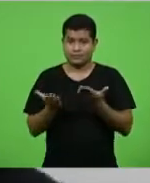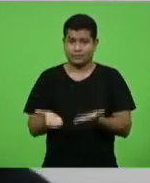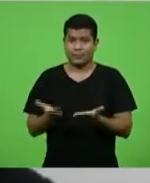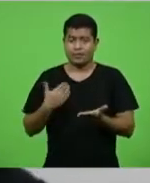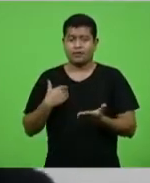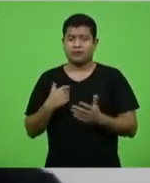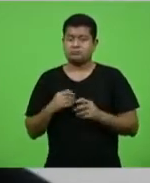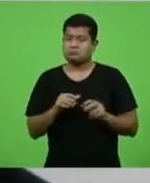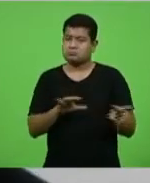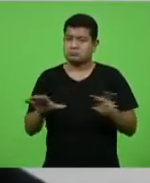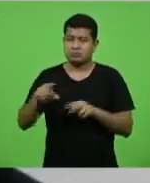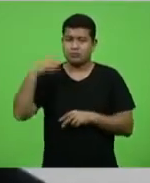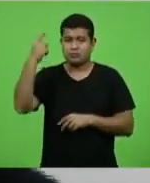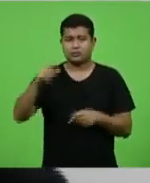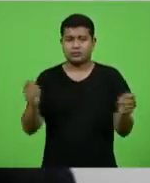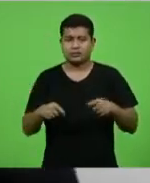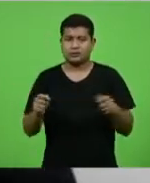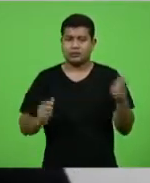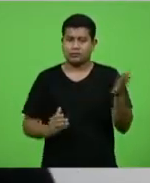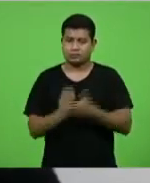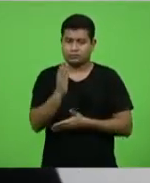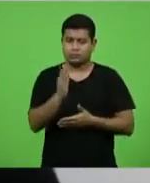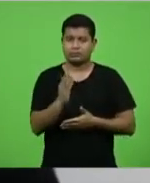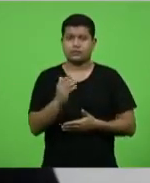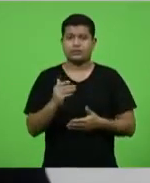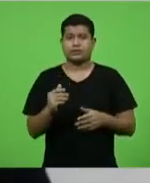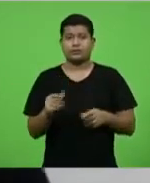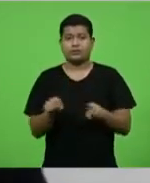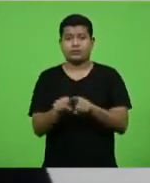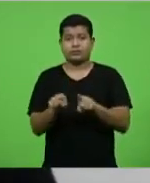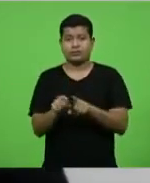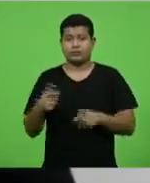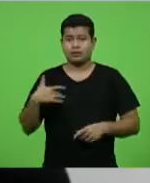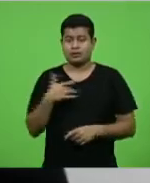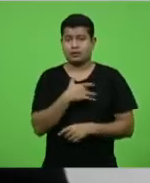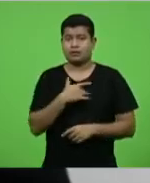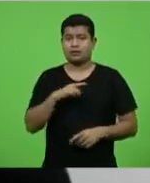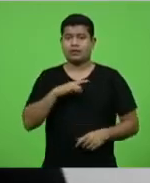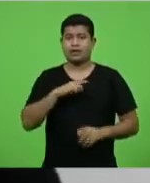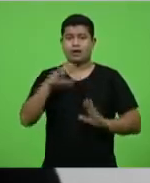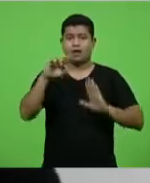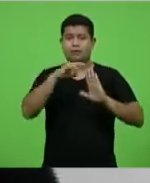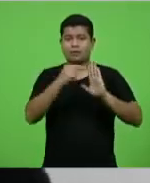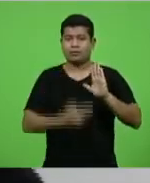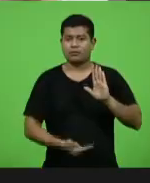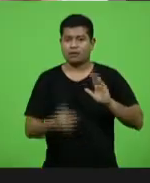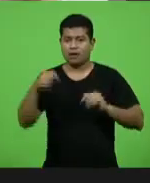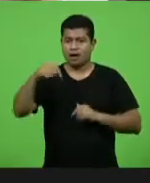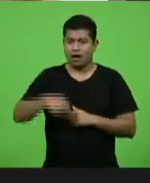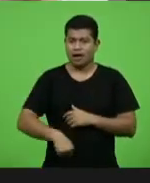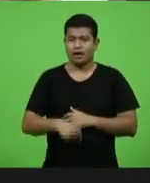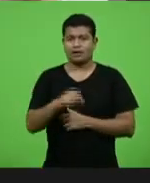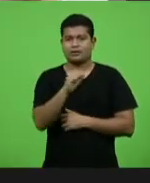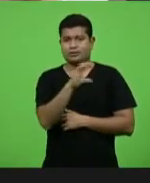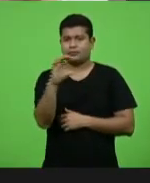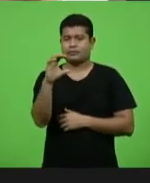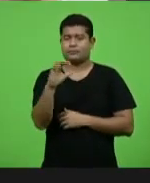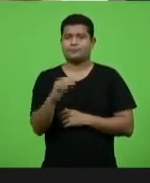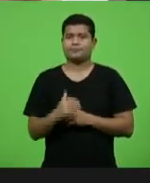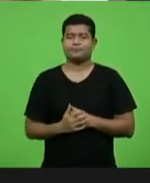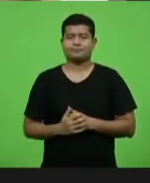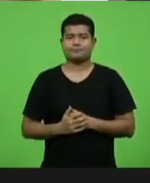Comissão de Finanças e a Comissão de Saúde para ter uma normatização aqui também em Santa Catarina. Obrigado,